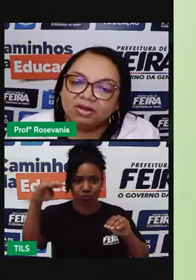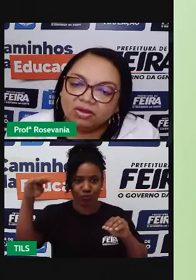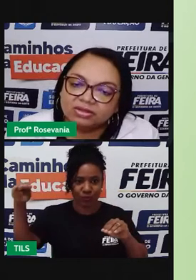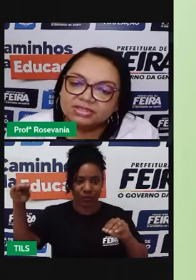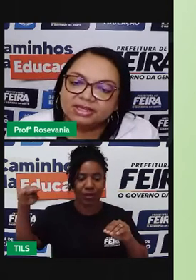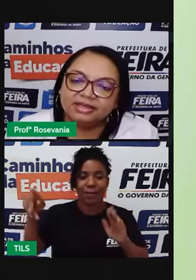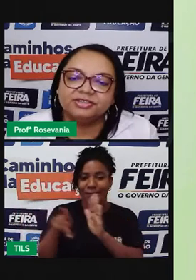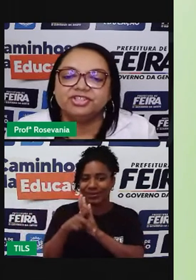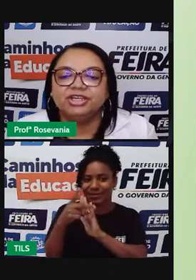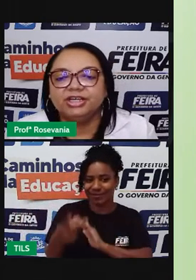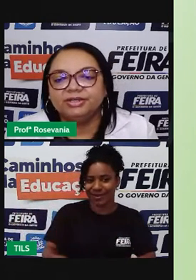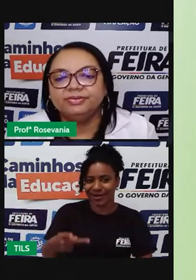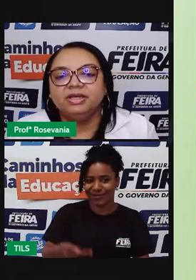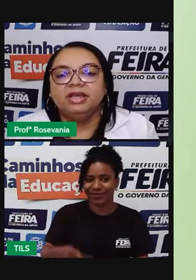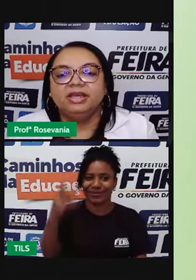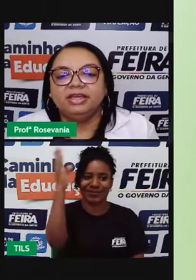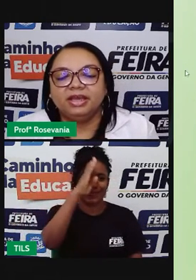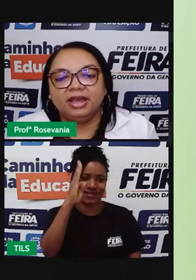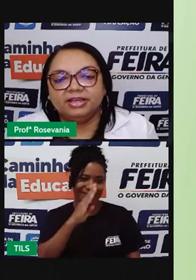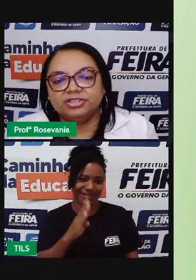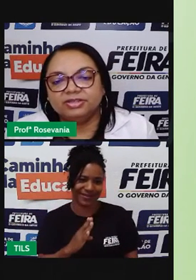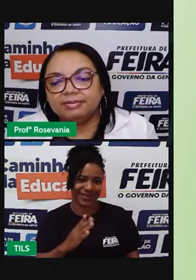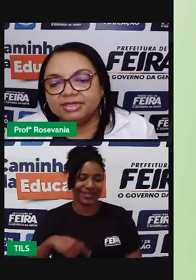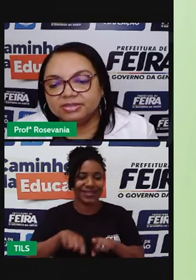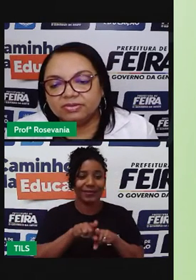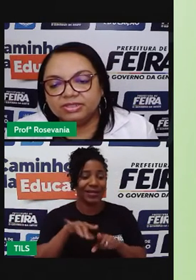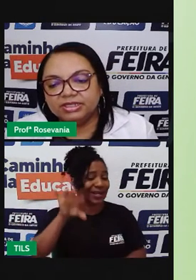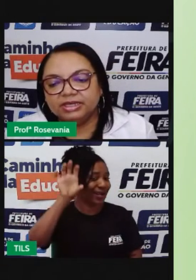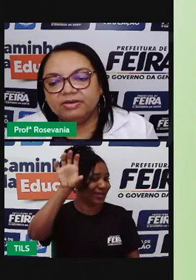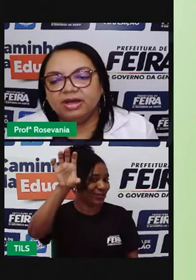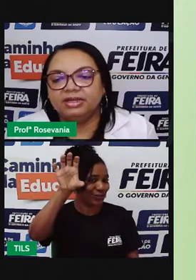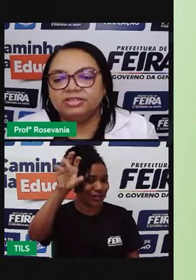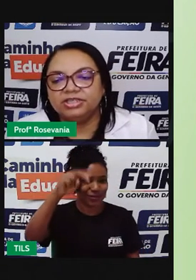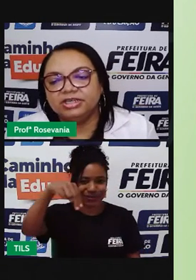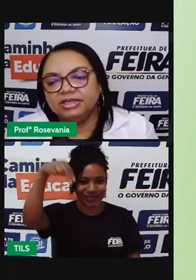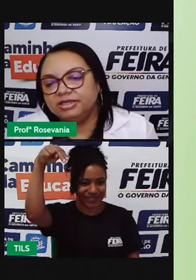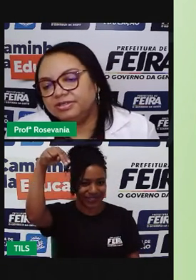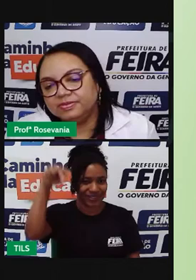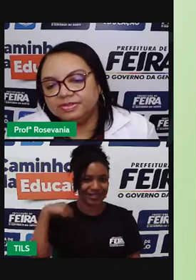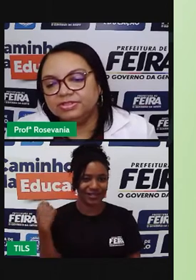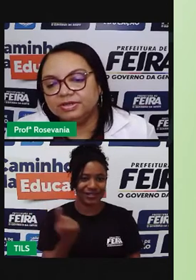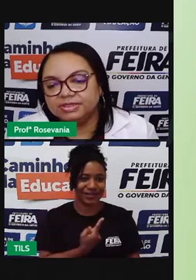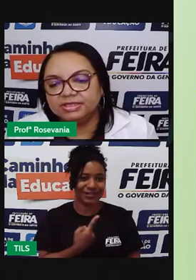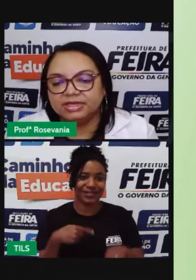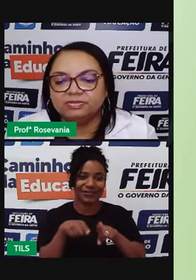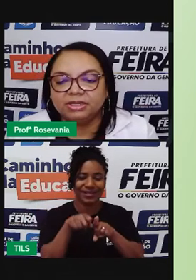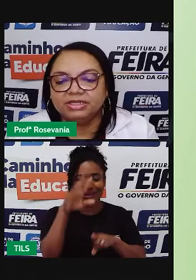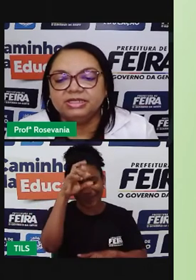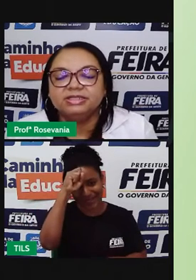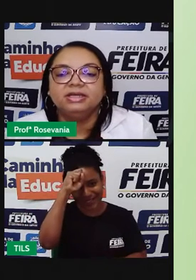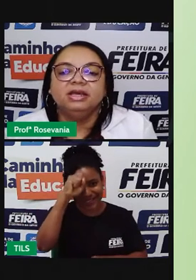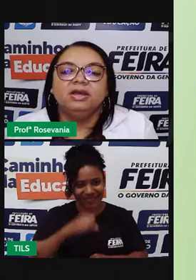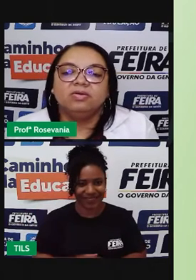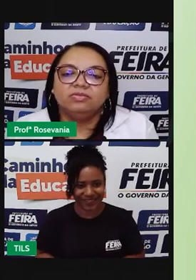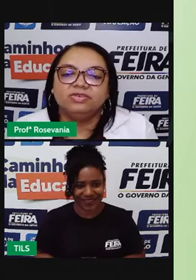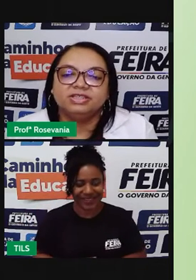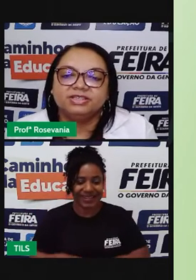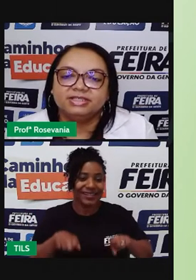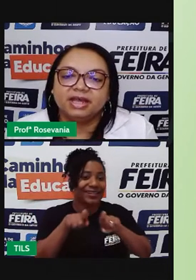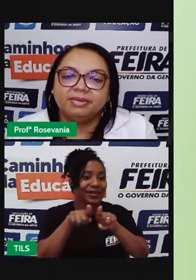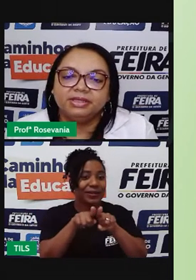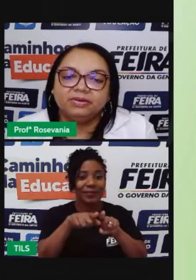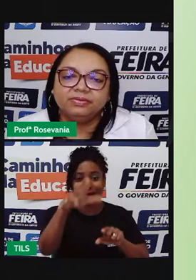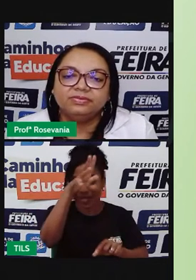a nossa região e a região da Amazônia, né, que é uma área de, digamos assim, né, de planície, como